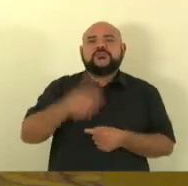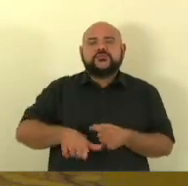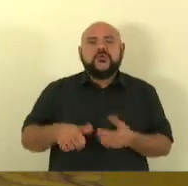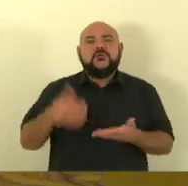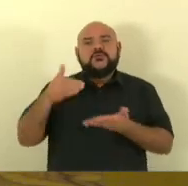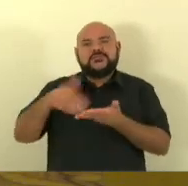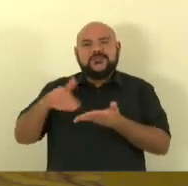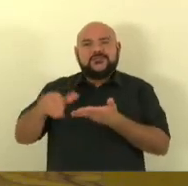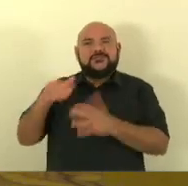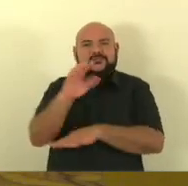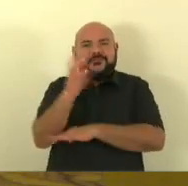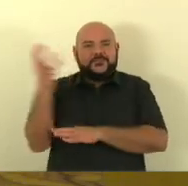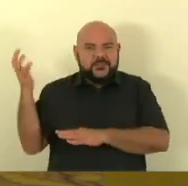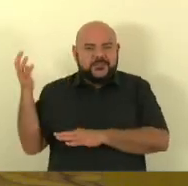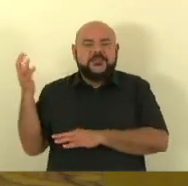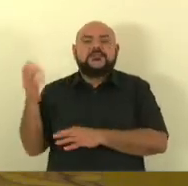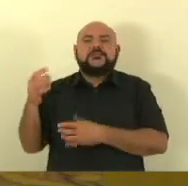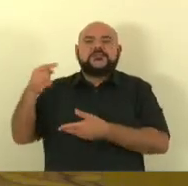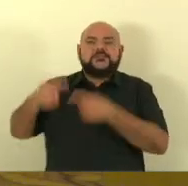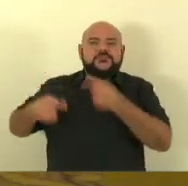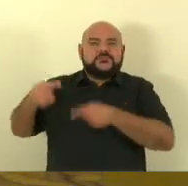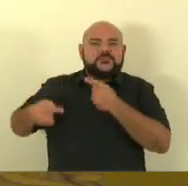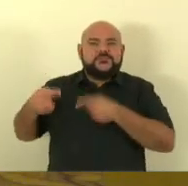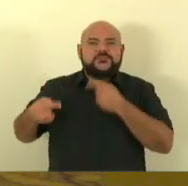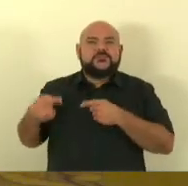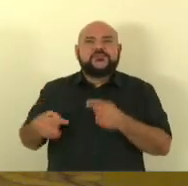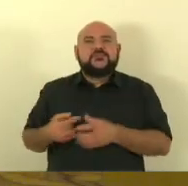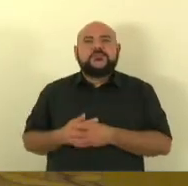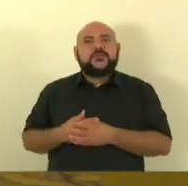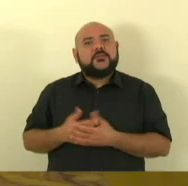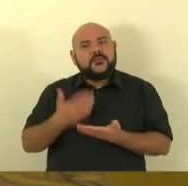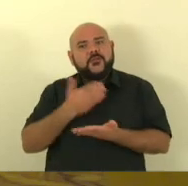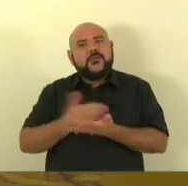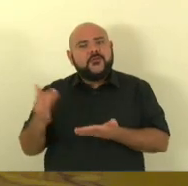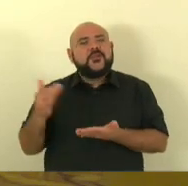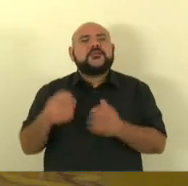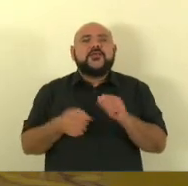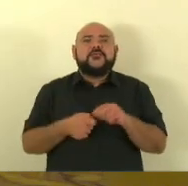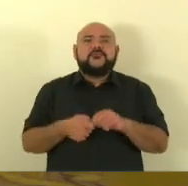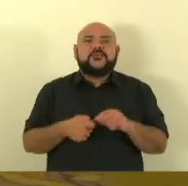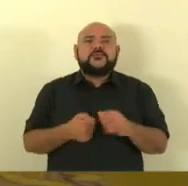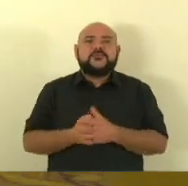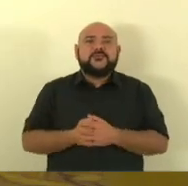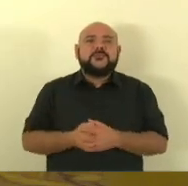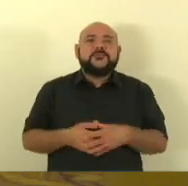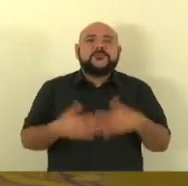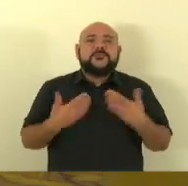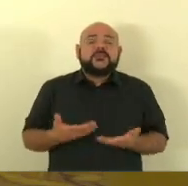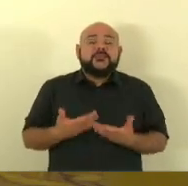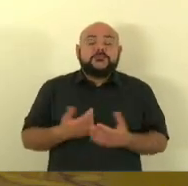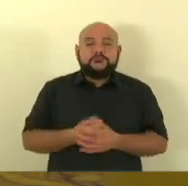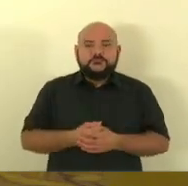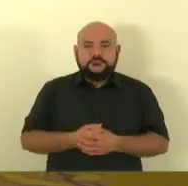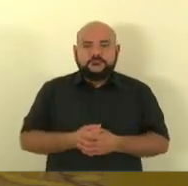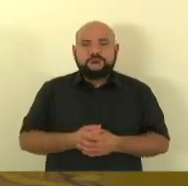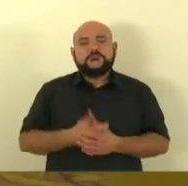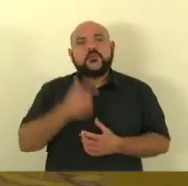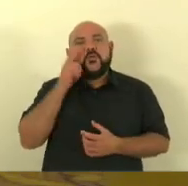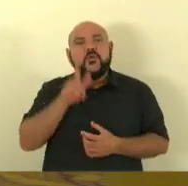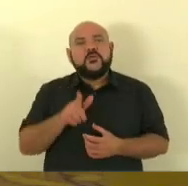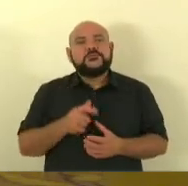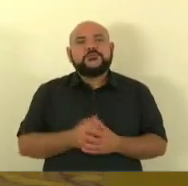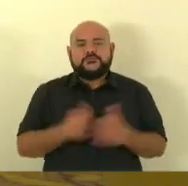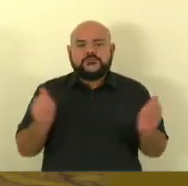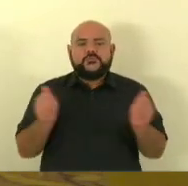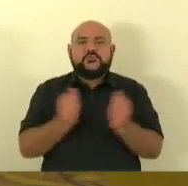de Meio Ambiente para ser implementada em todo o Espírito Santo através dos consórcios para poder junto com